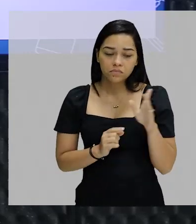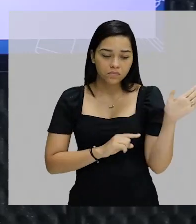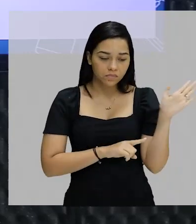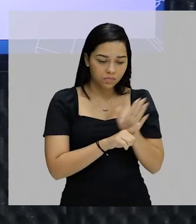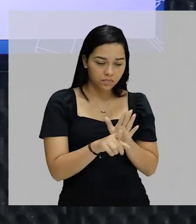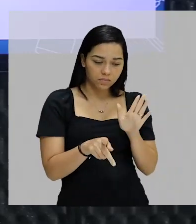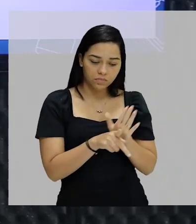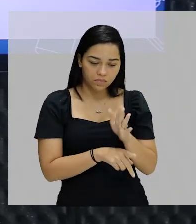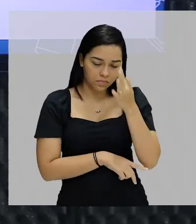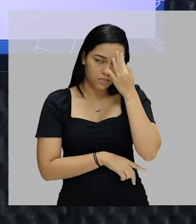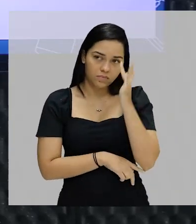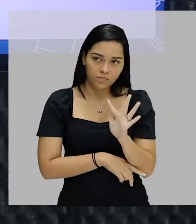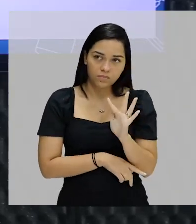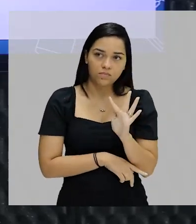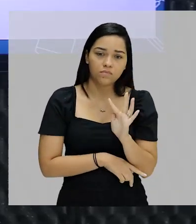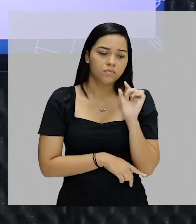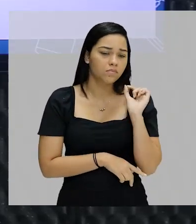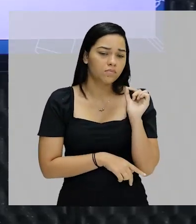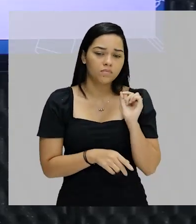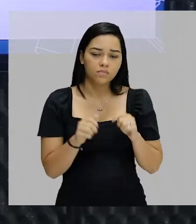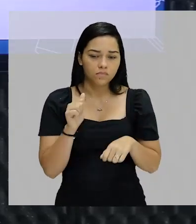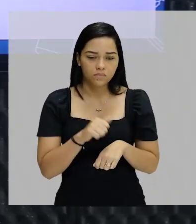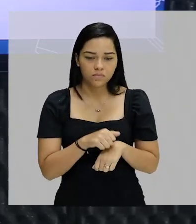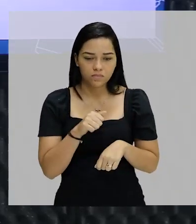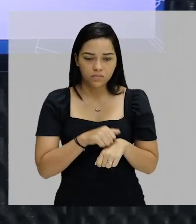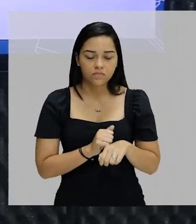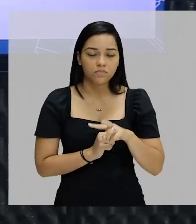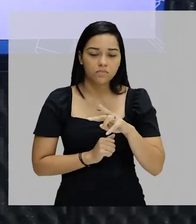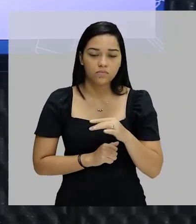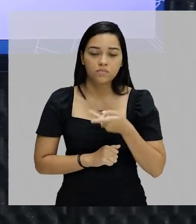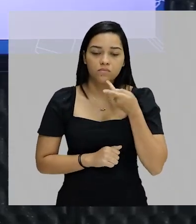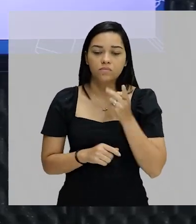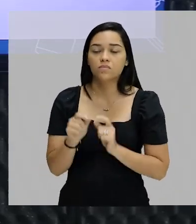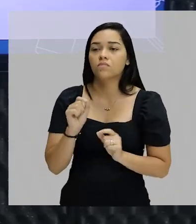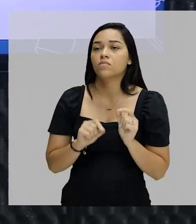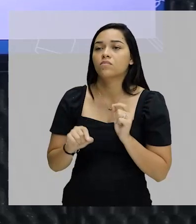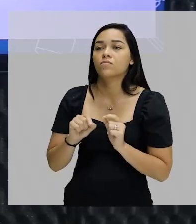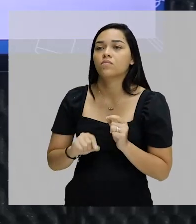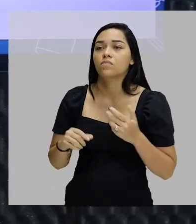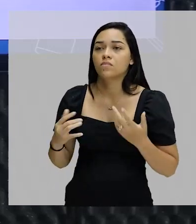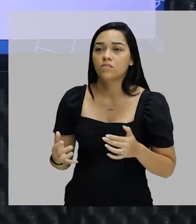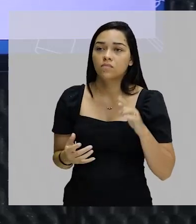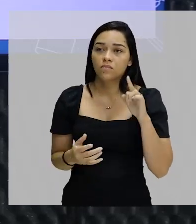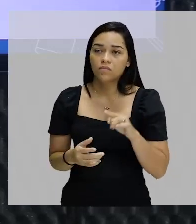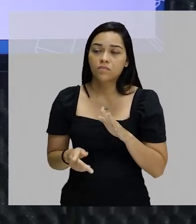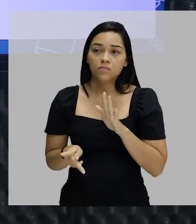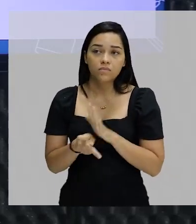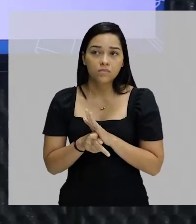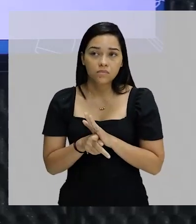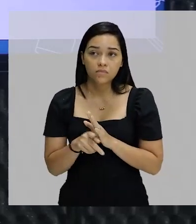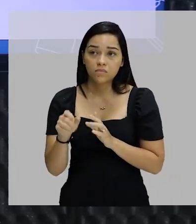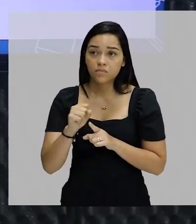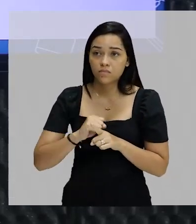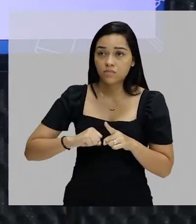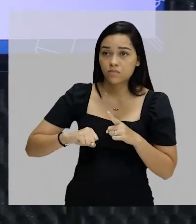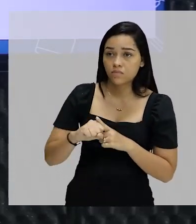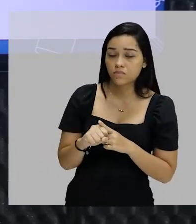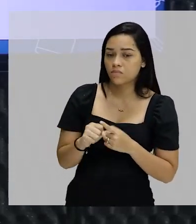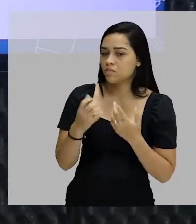cara da filosofia o que é pobreza, ele vai dizer para ti, pobreza é uma condição ou situação social